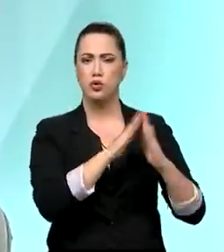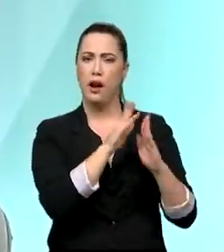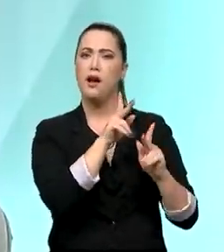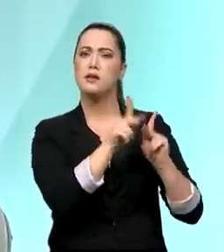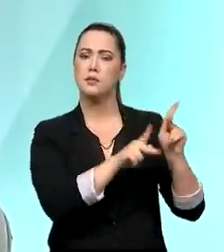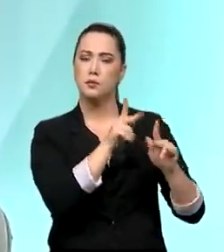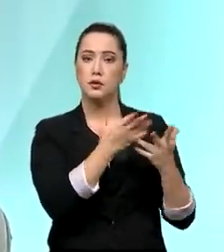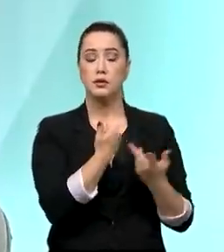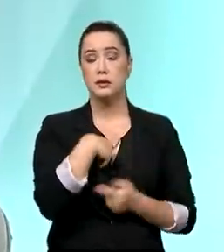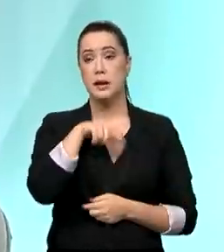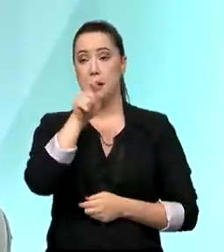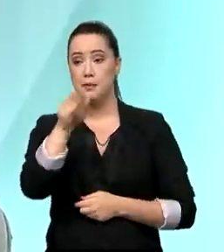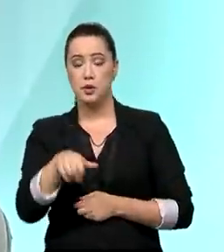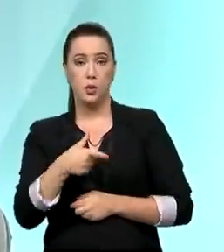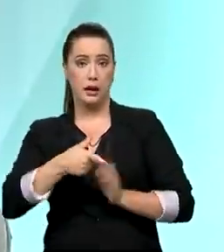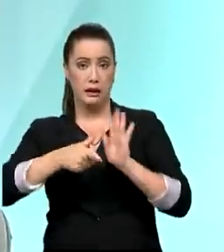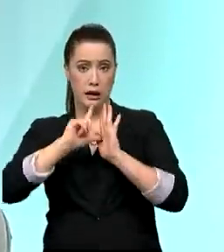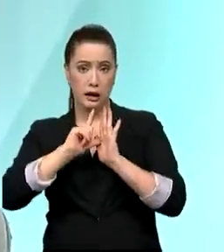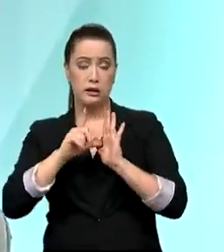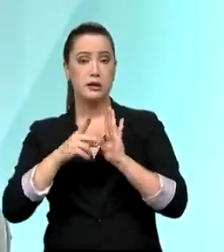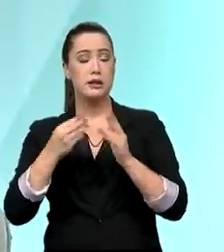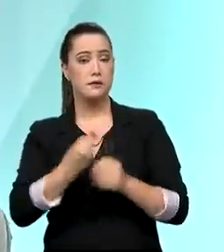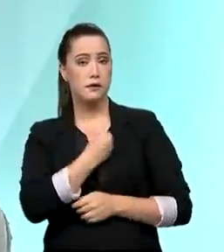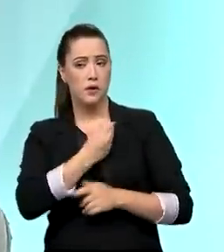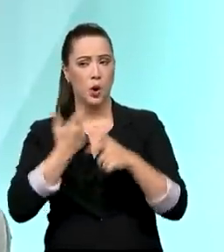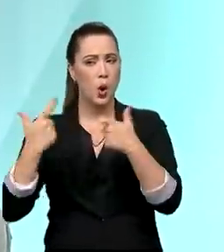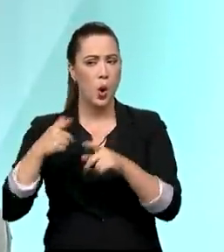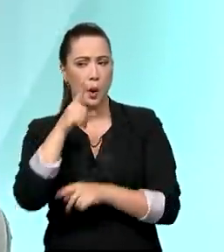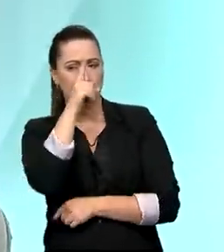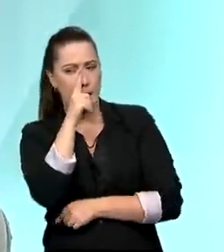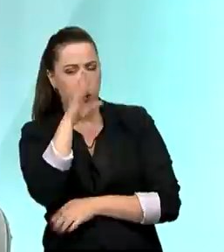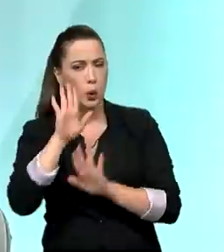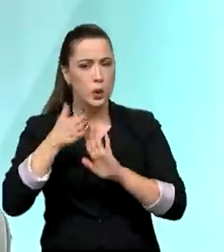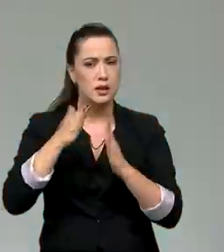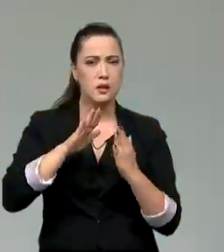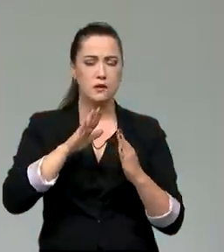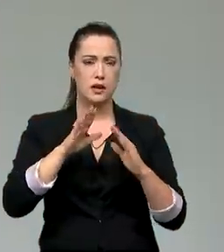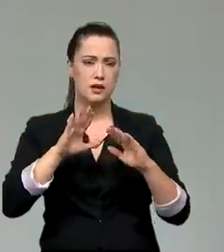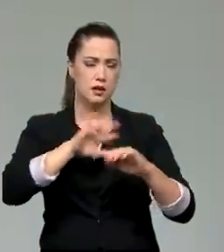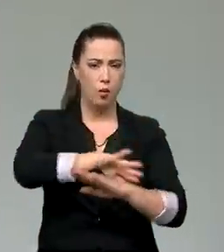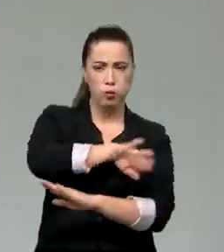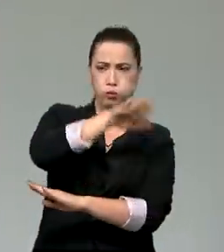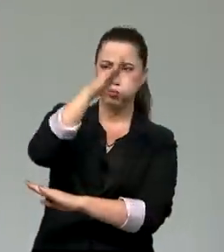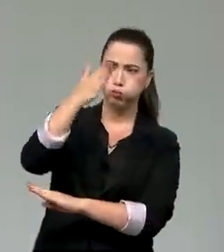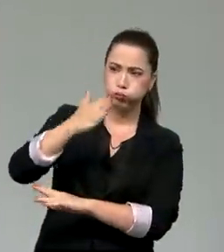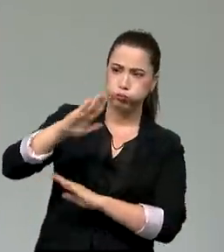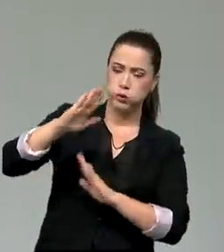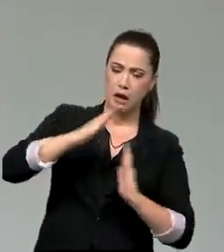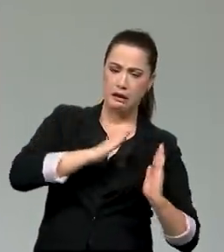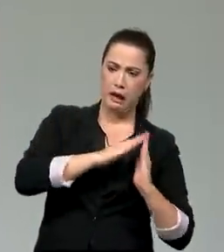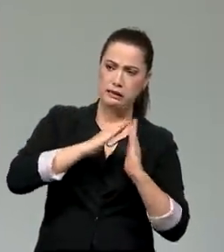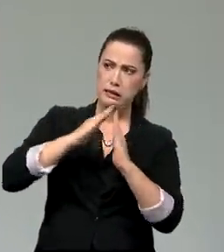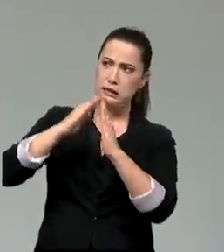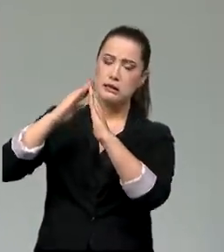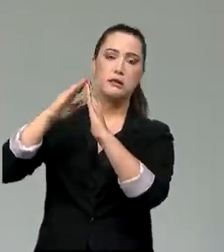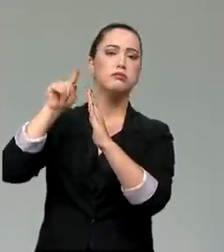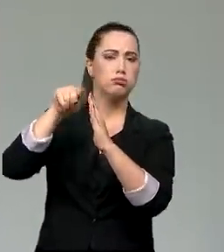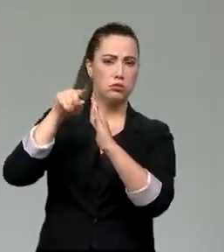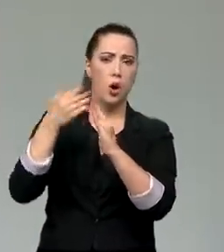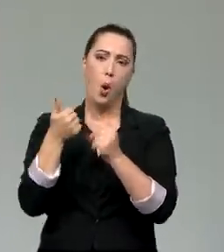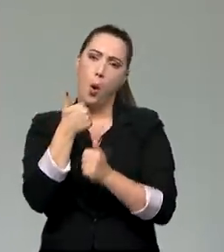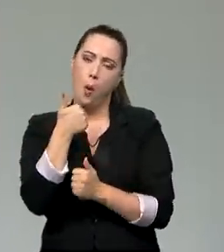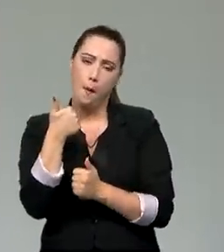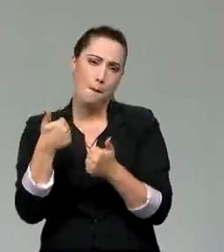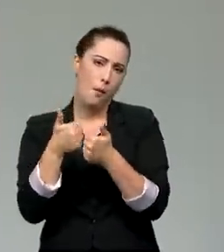normalmente de zonas de risco, seja em costas de morro, na parte das margens dos rios e tem uma habitação